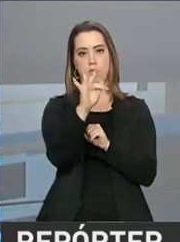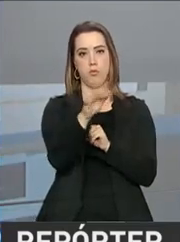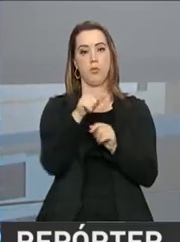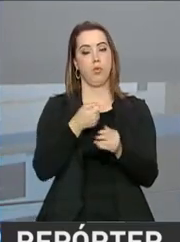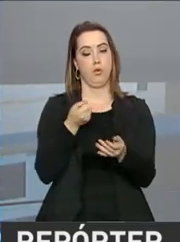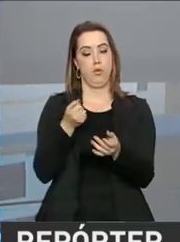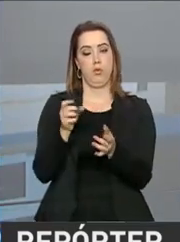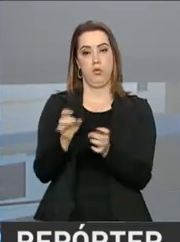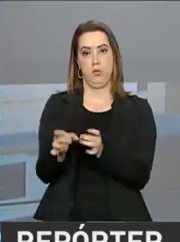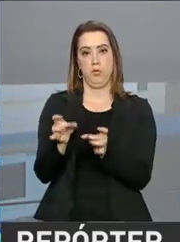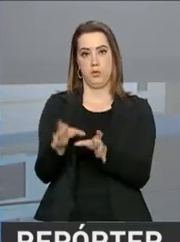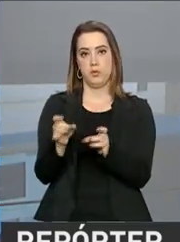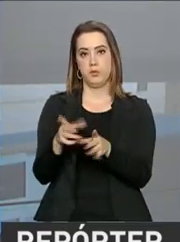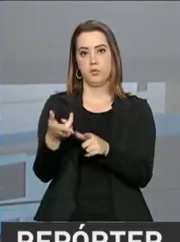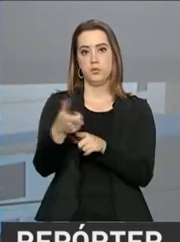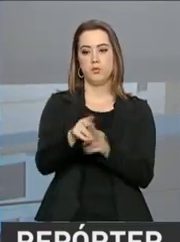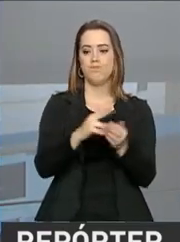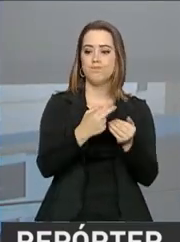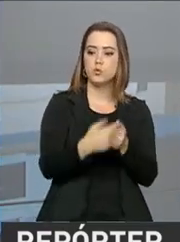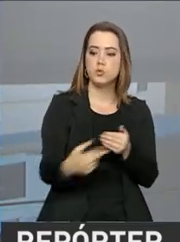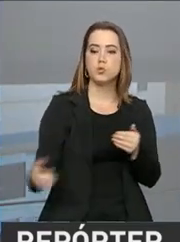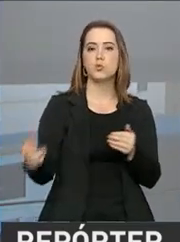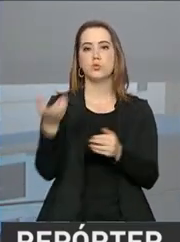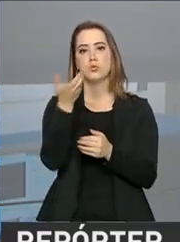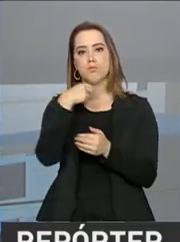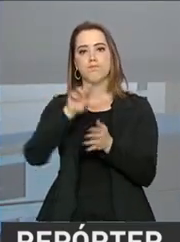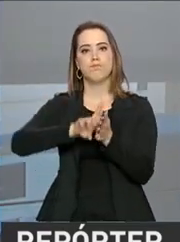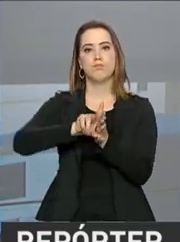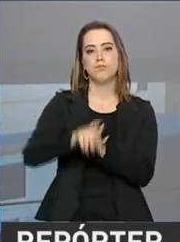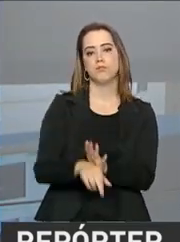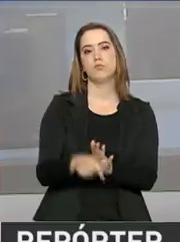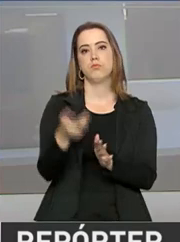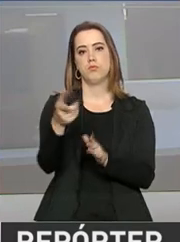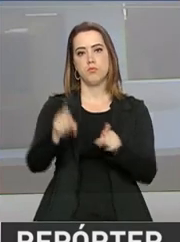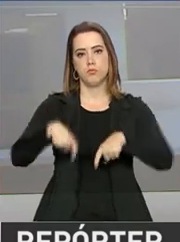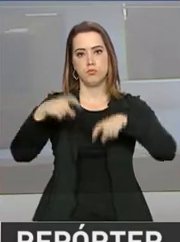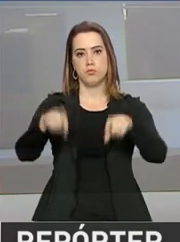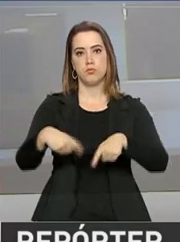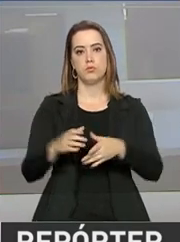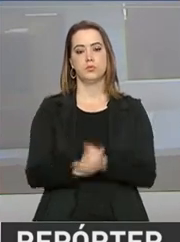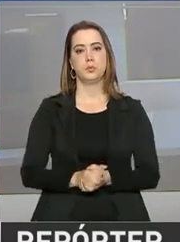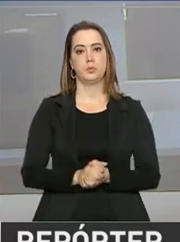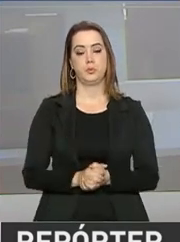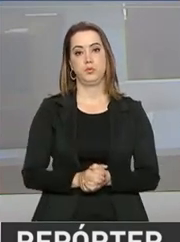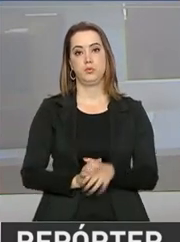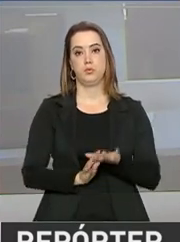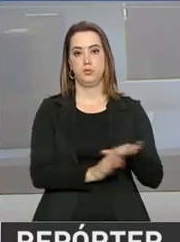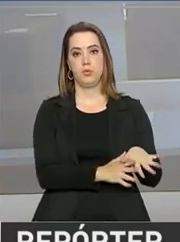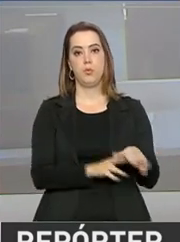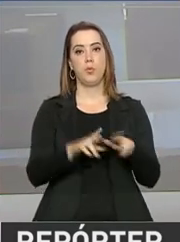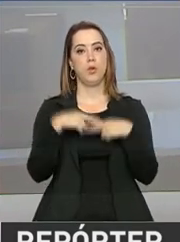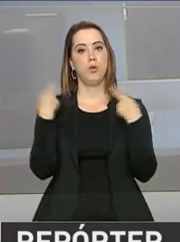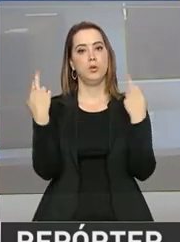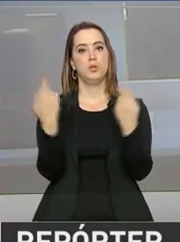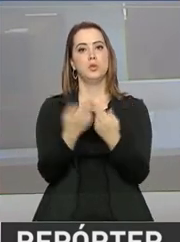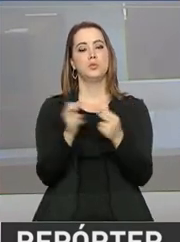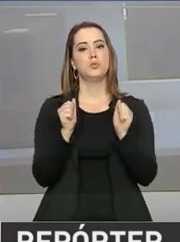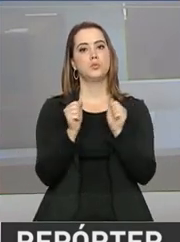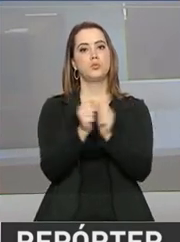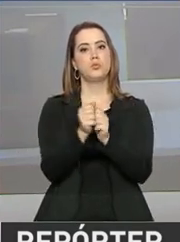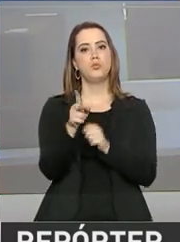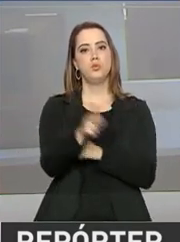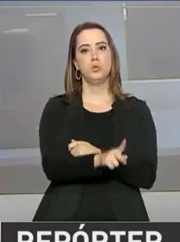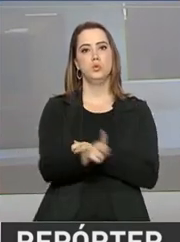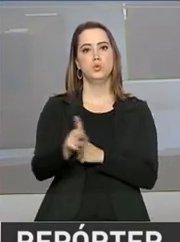cana-de-açúcar, leite, cebola, feijão e muitos outros. Uma reunião entre os presidentes do Supremo Tribunal